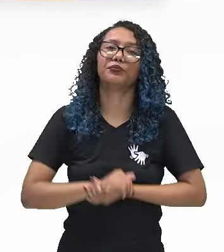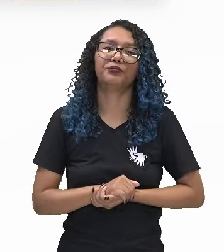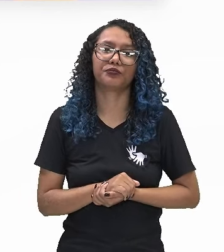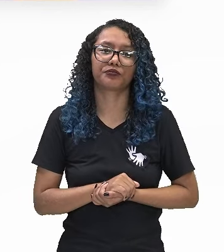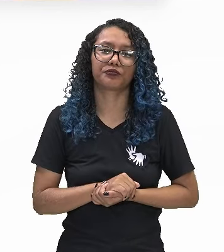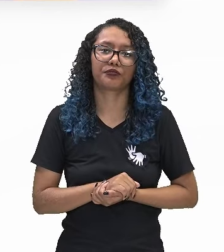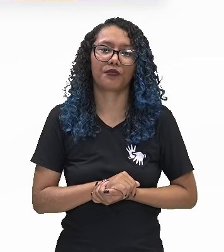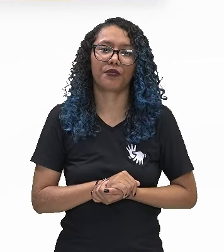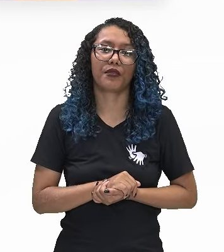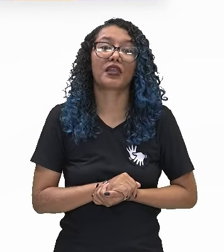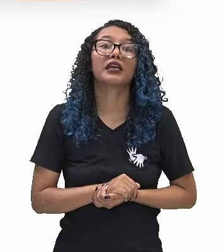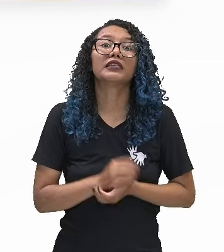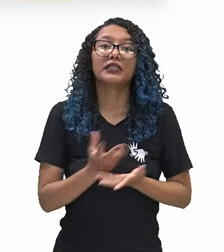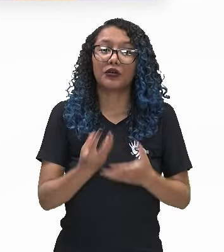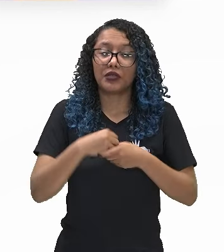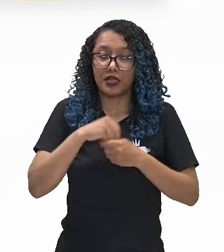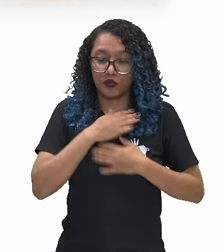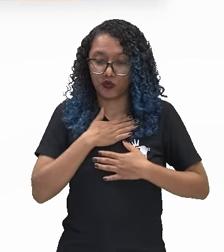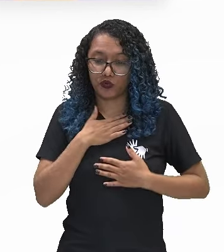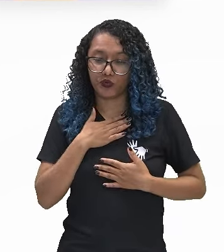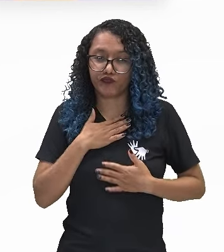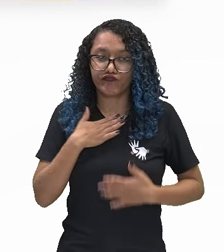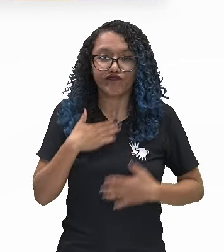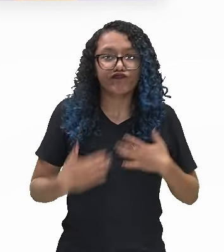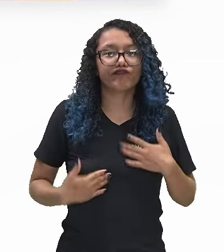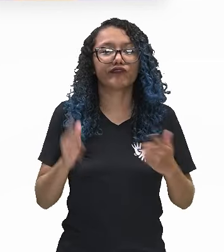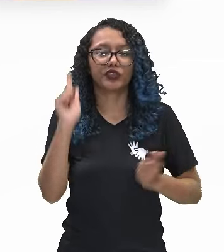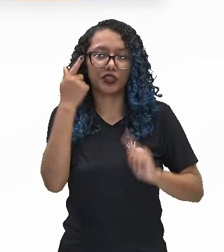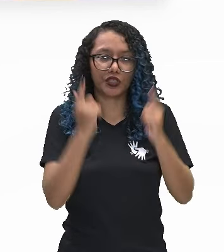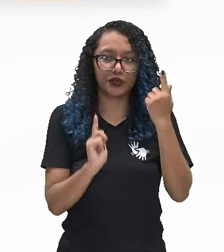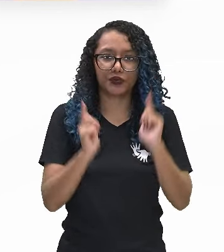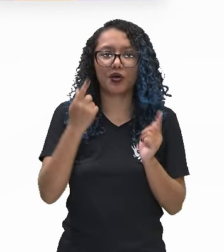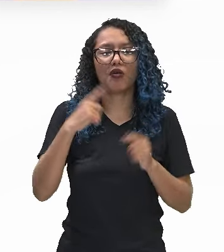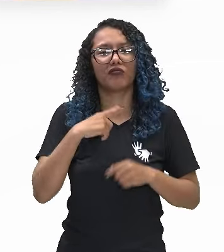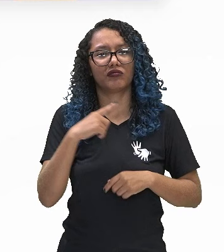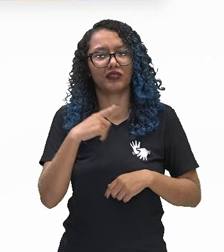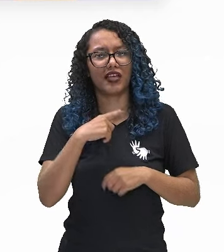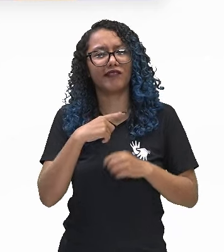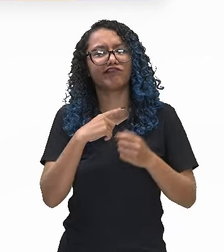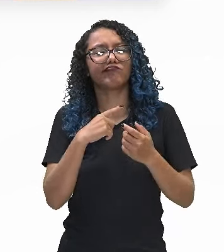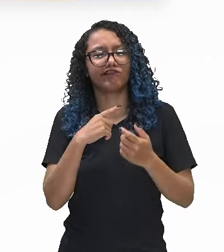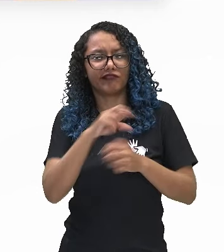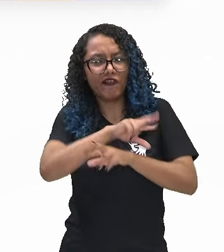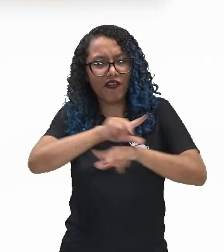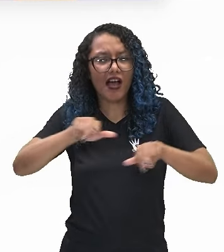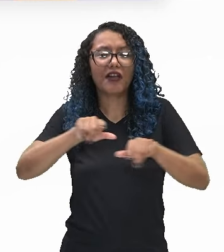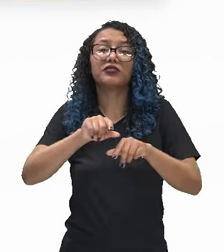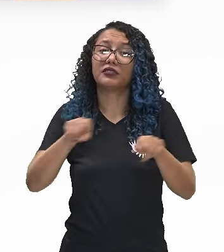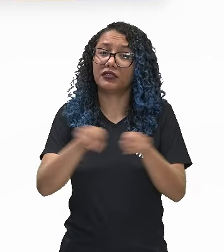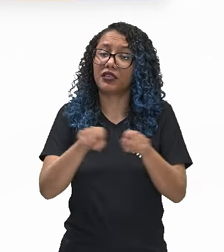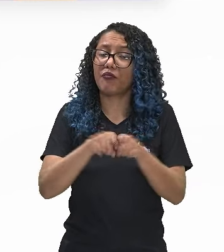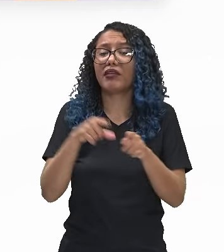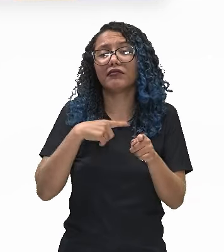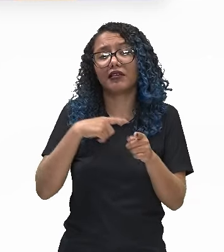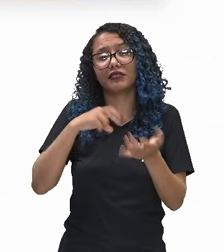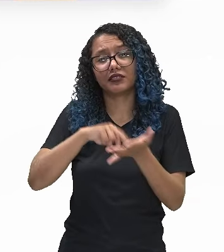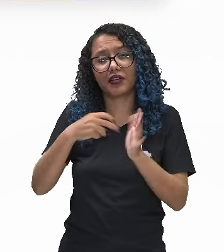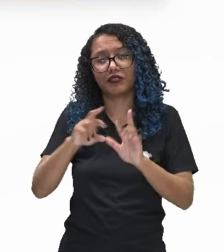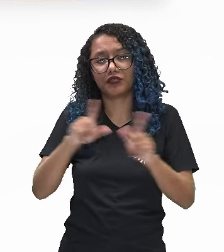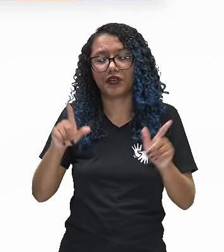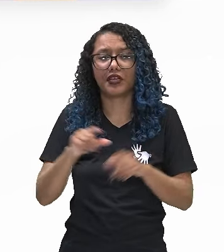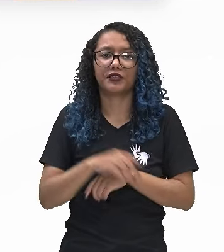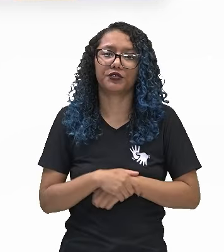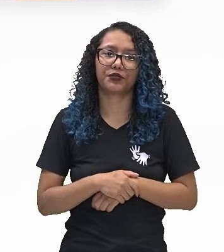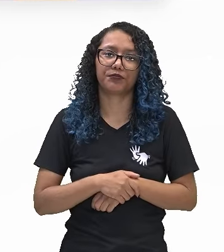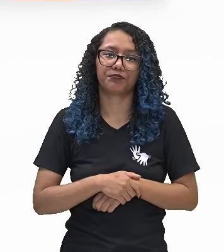existem inúmeros gestos que podem ser atribuídos significados diferentes e eles podem ser agrupados